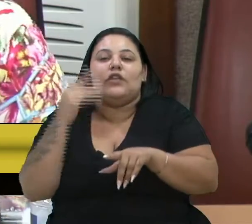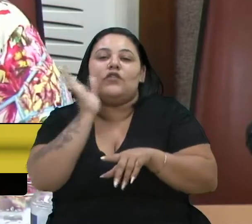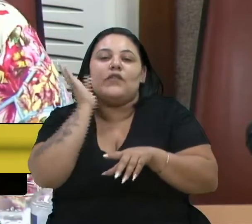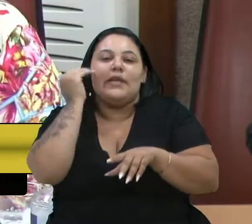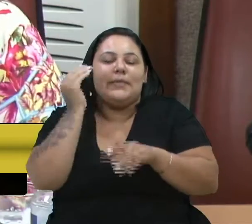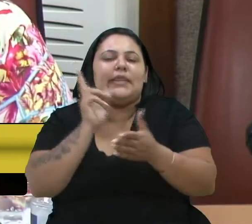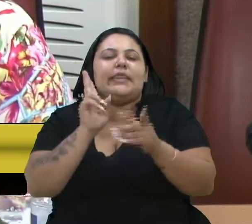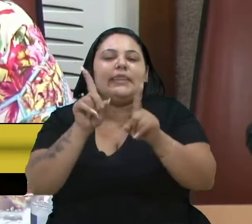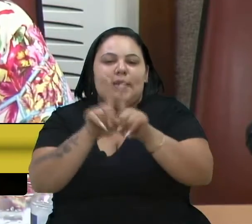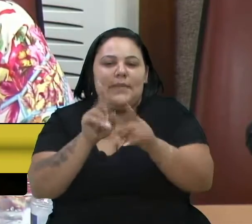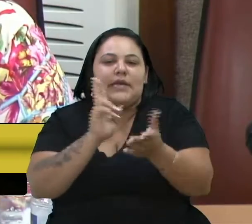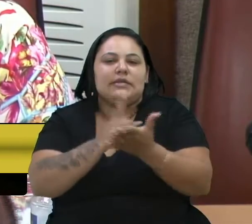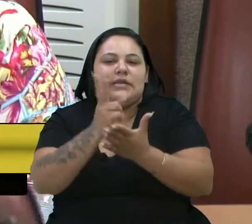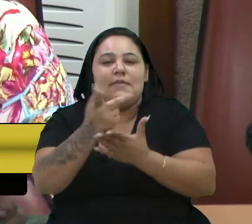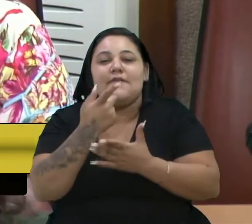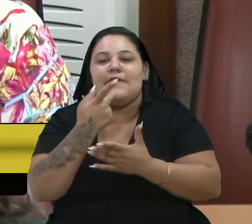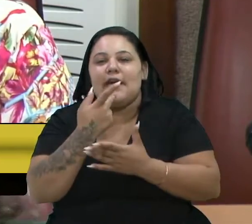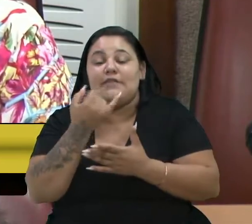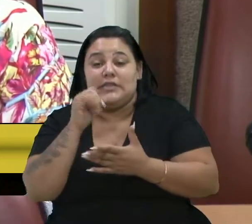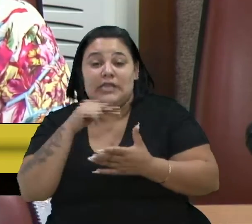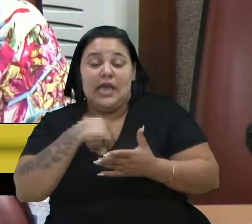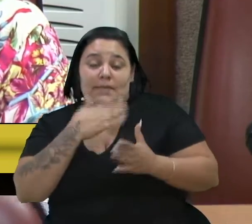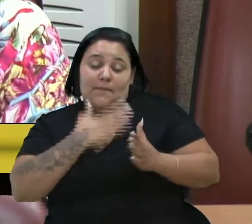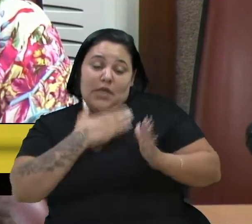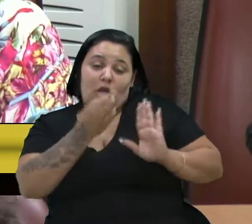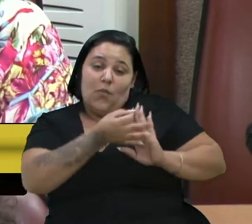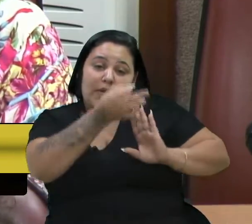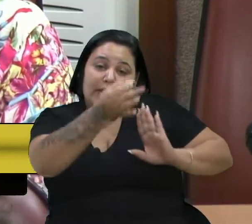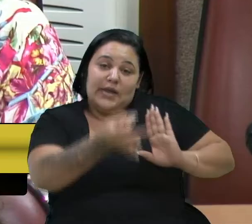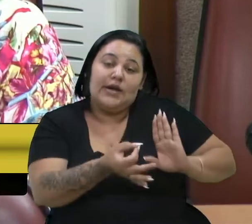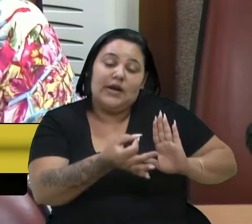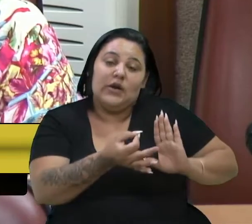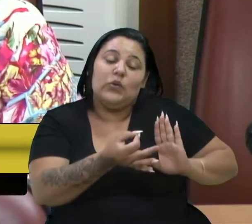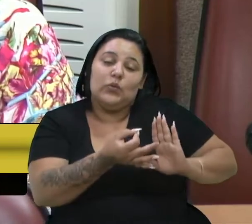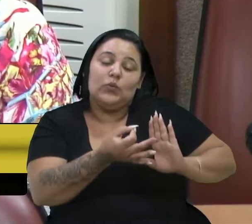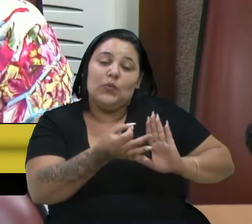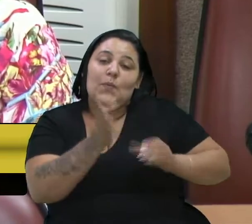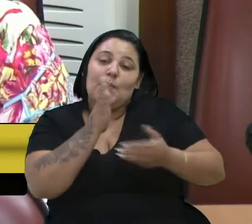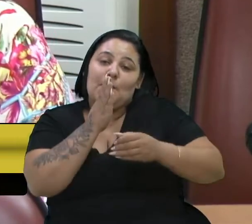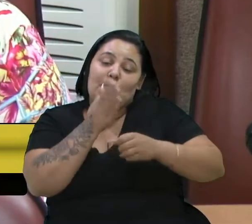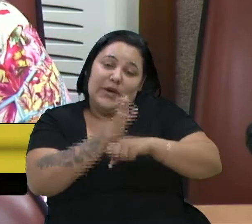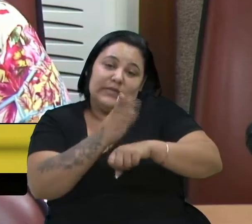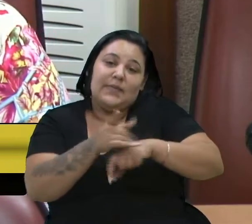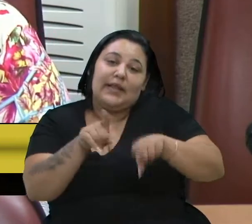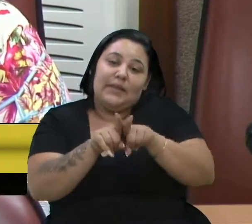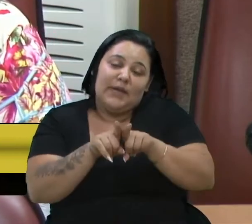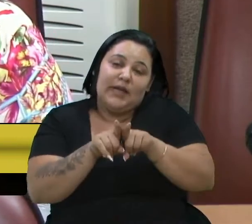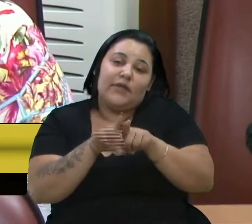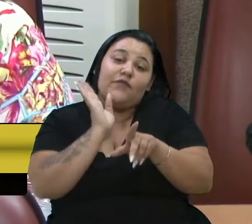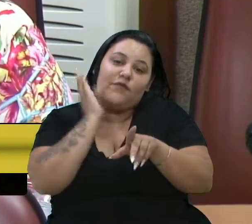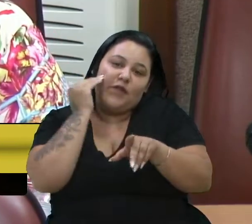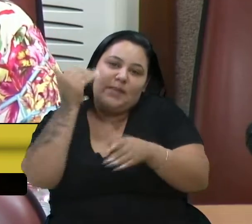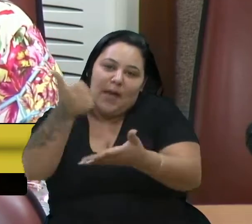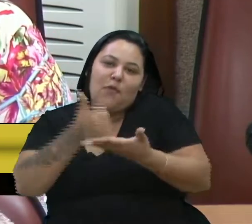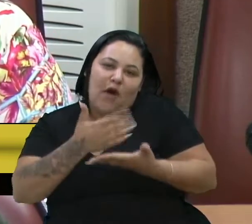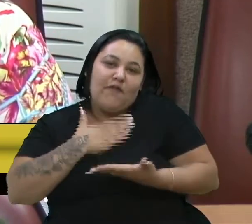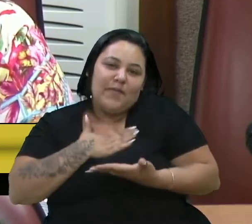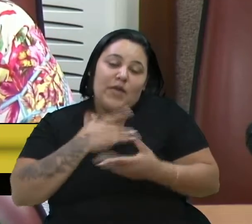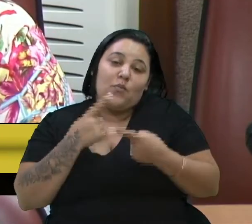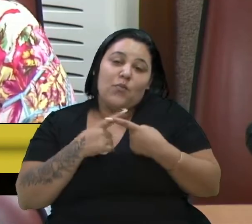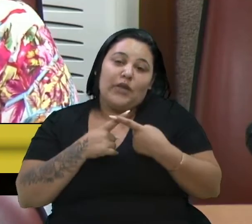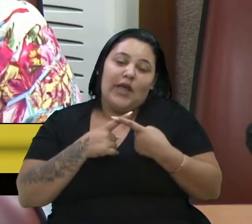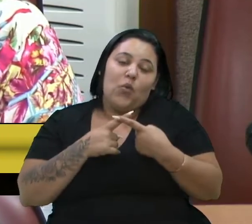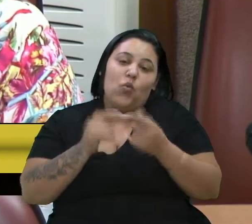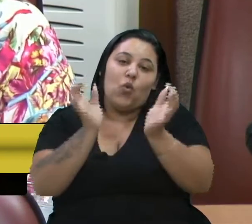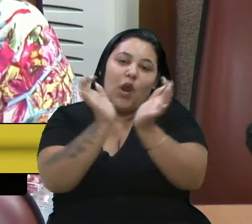que, se a minha decisão fosse concorrer, ele iria me apoiar, porque ele é uma pessoa muito partidária, é um